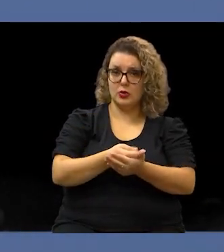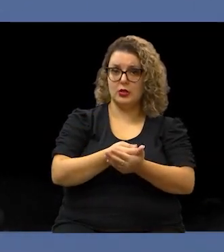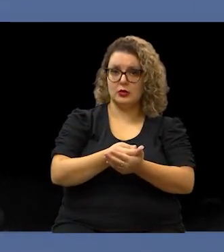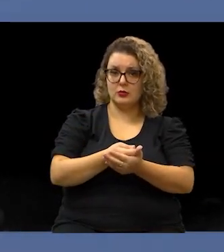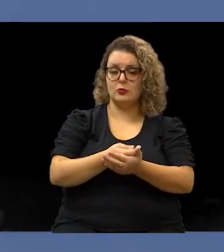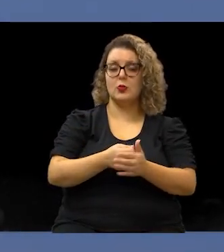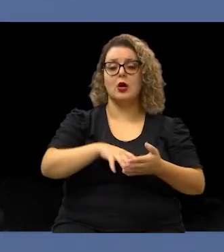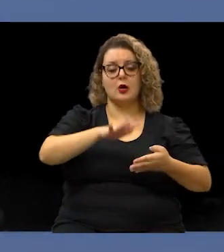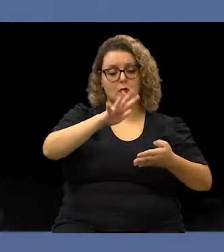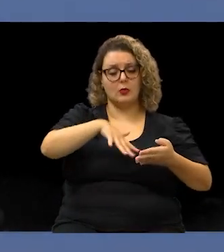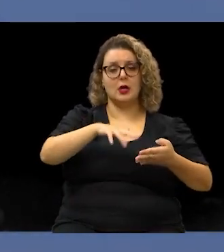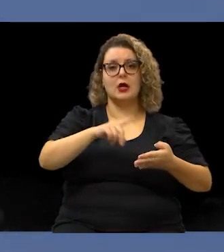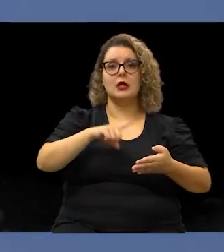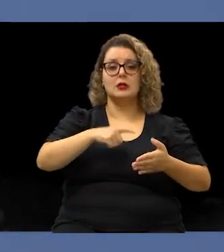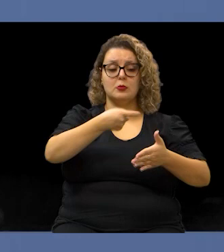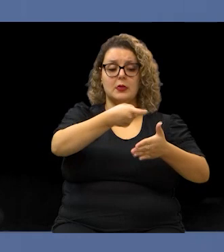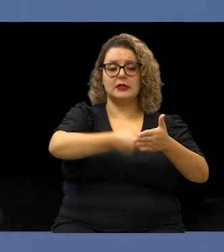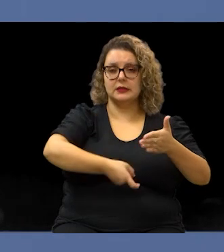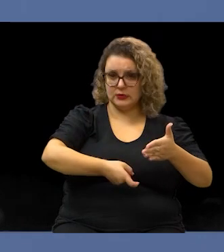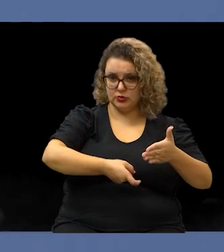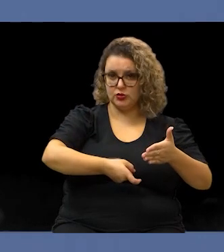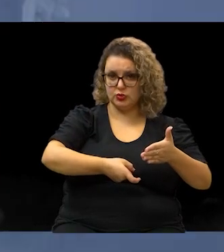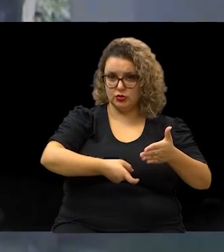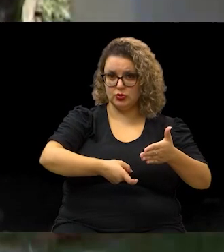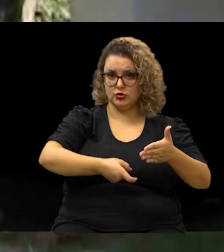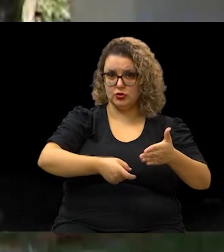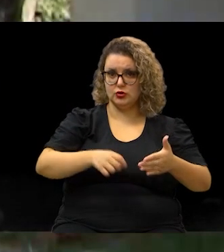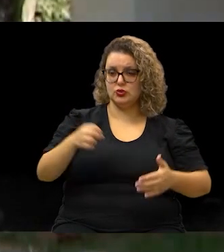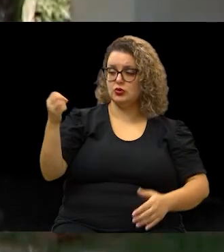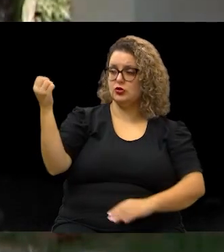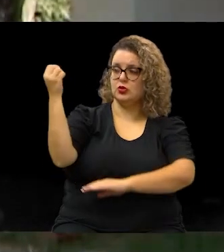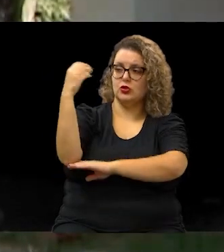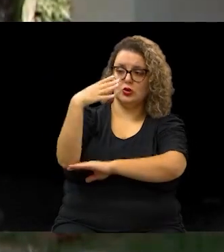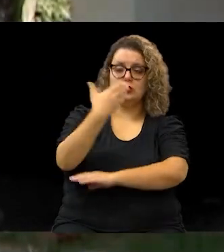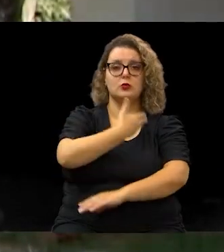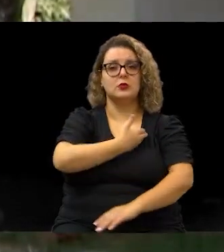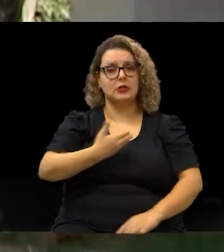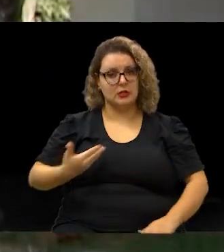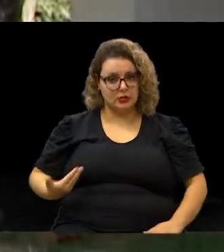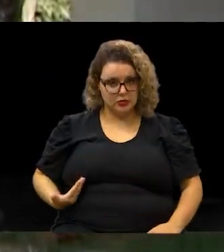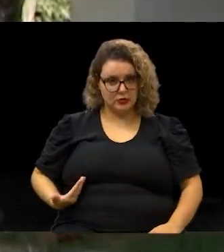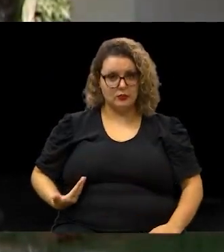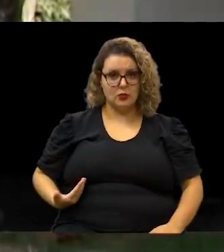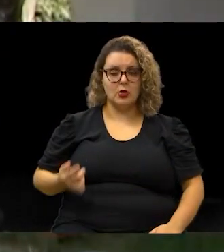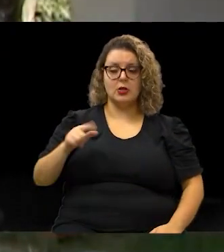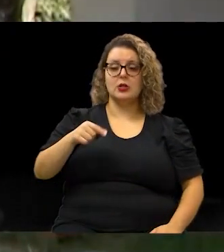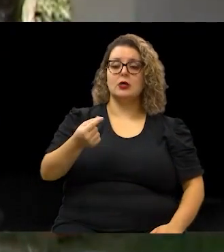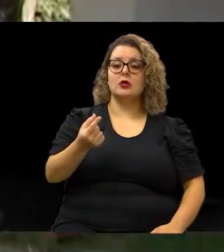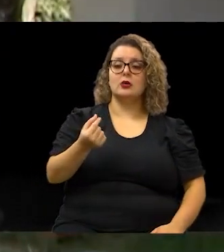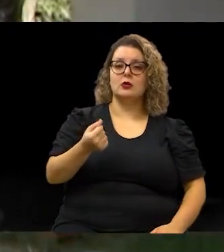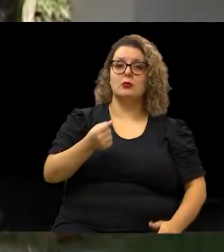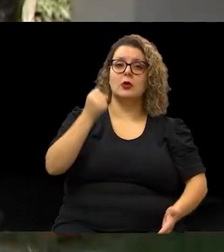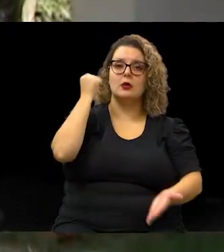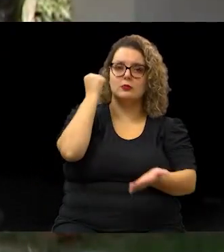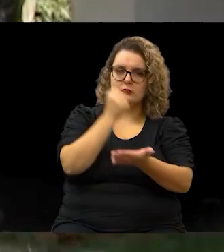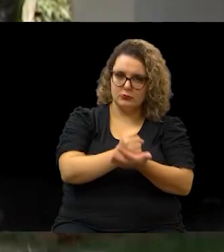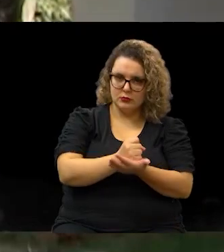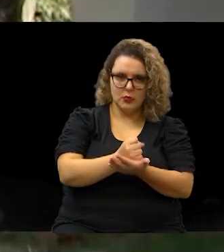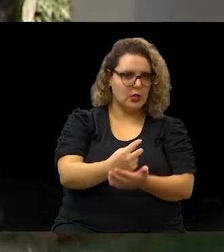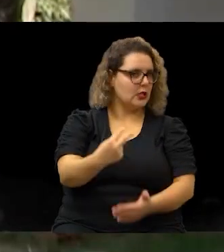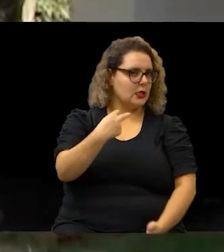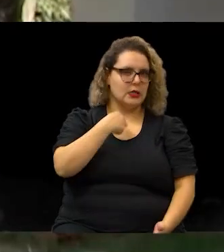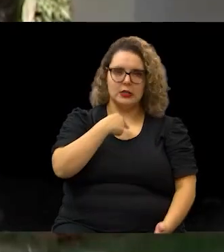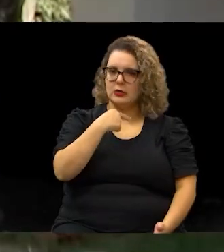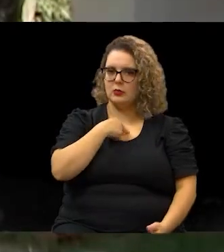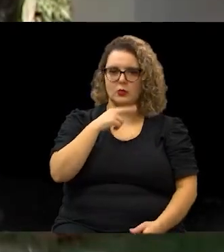de energia, tem lá uma taxa de iluminação pública e esse é um dinheiro carimbado. Ele não pode